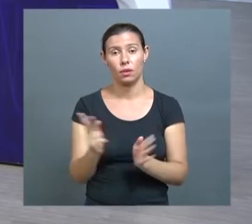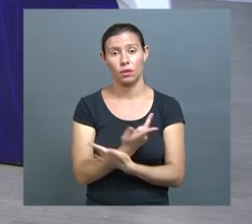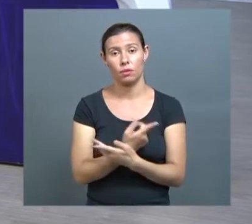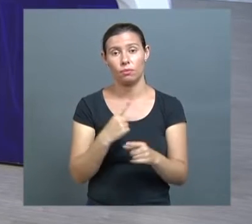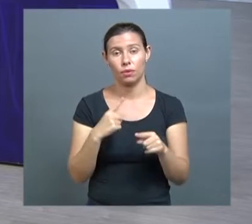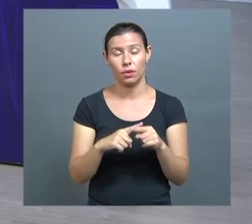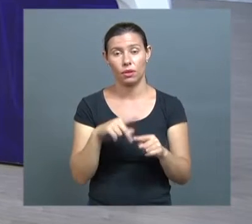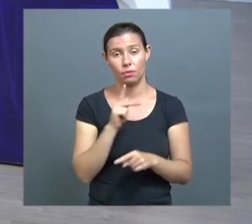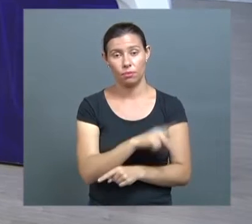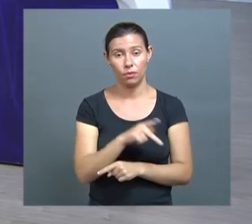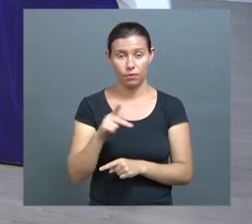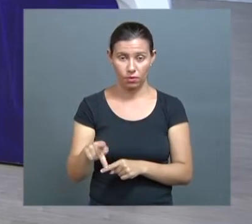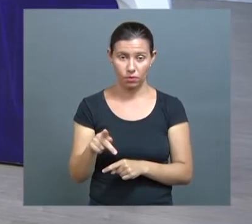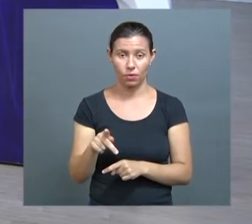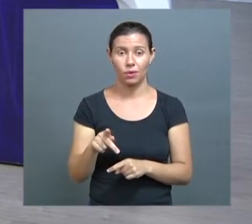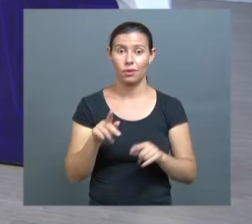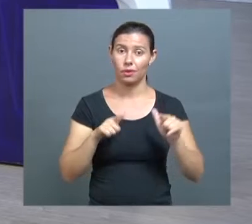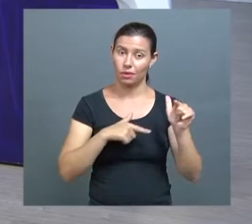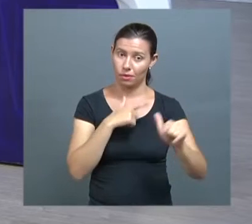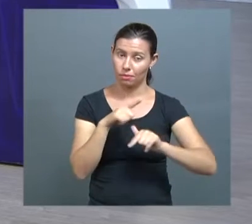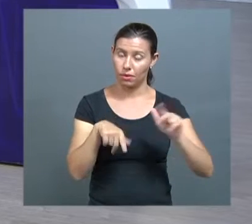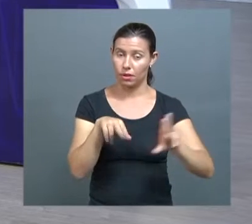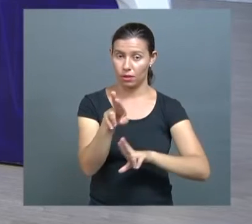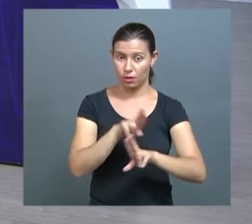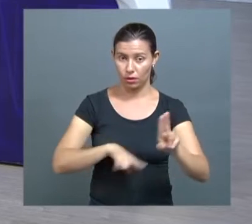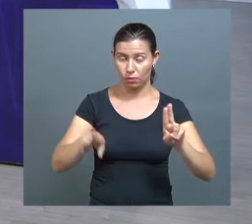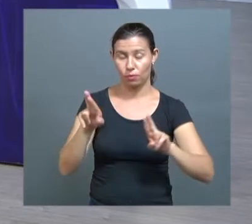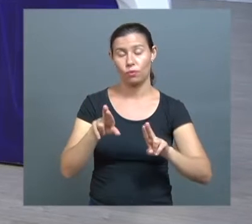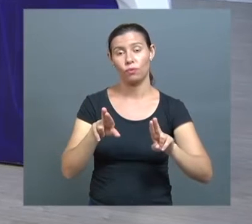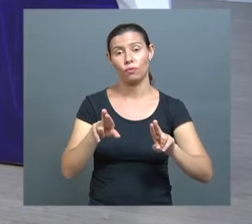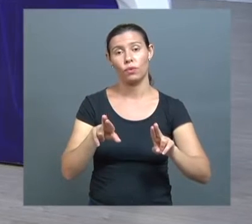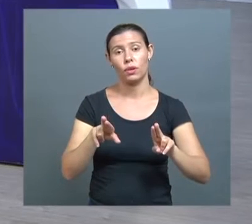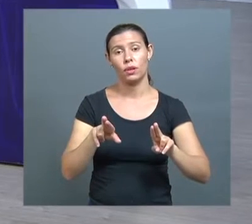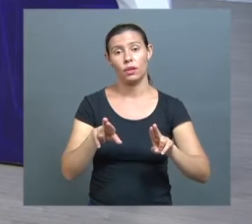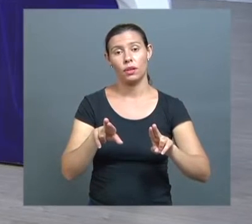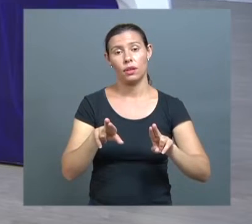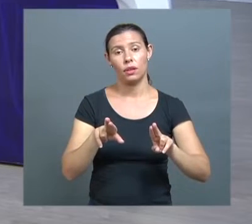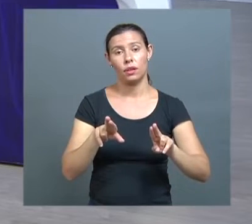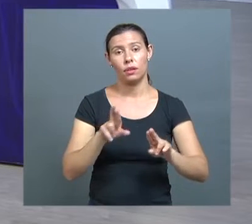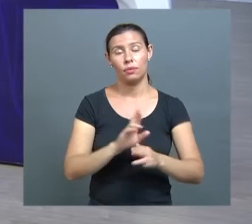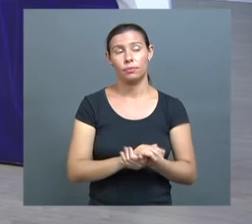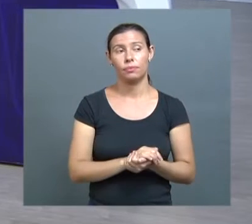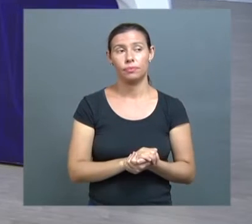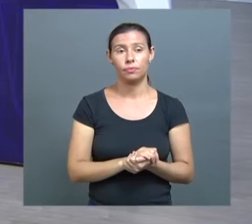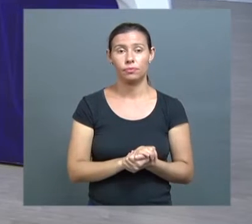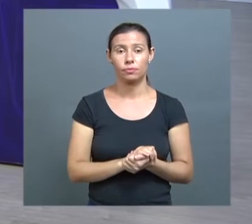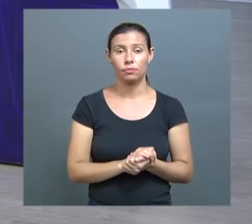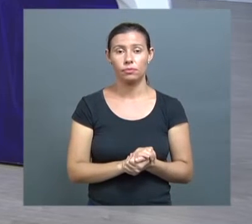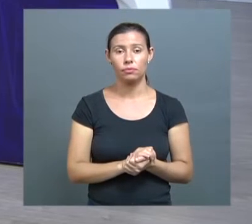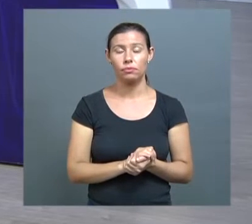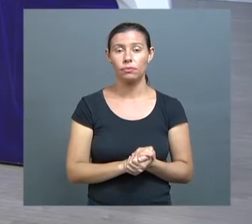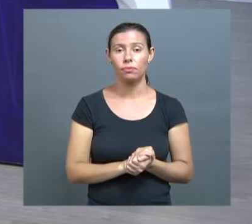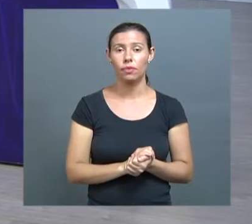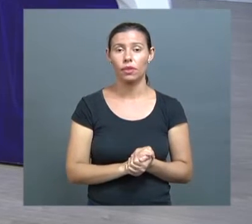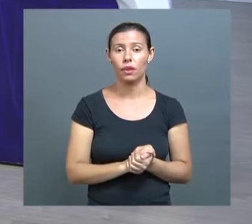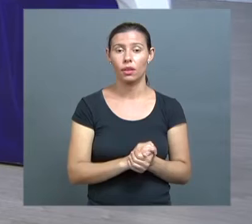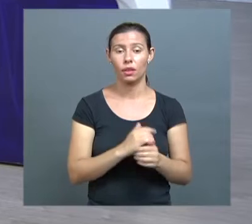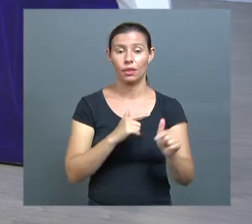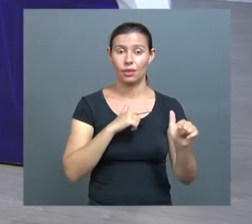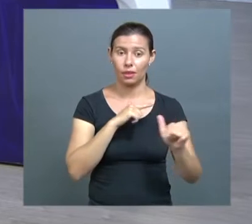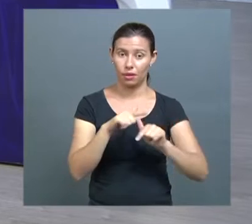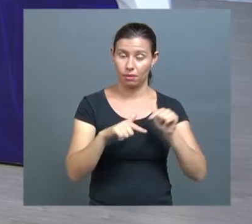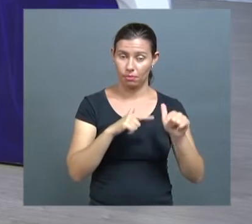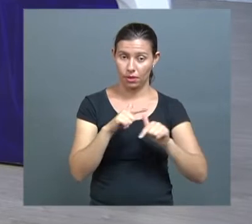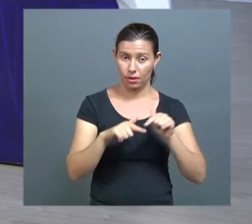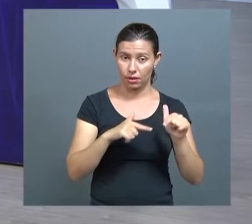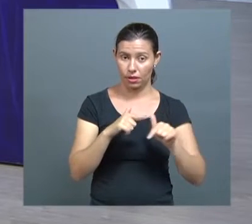professores de dedicação exclusiva não poderão estar além do seu horário atendendo o pronto-socorro. Vamos explicar